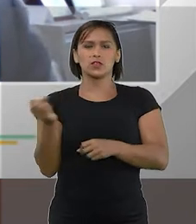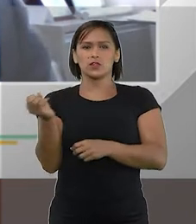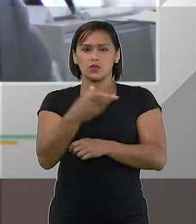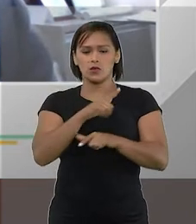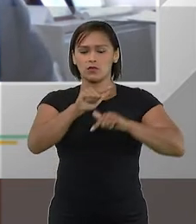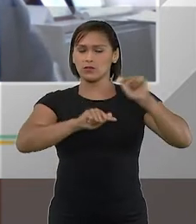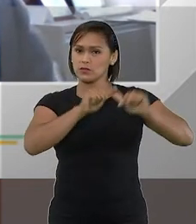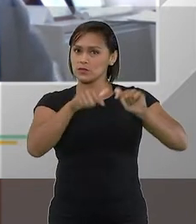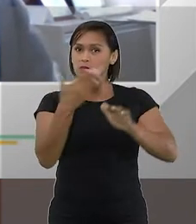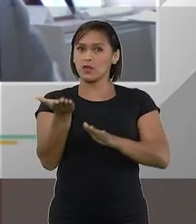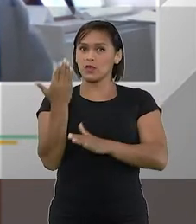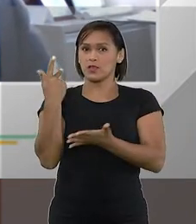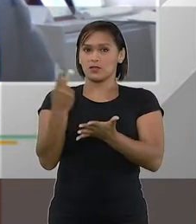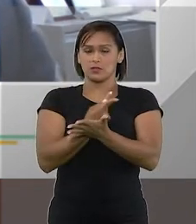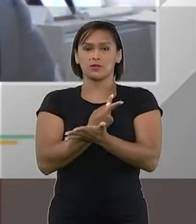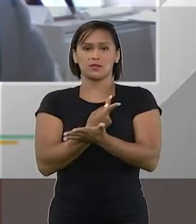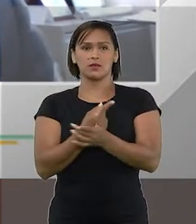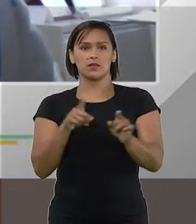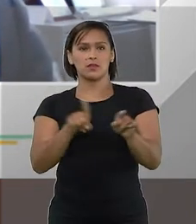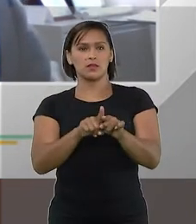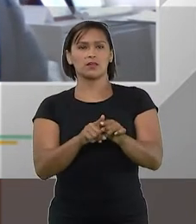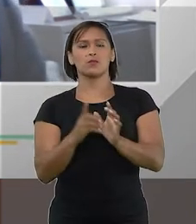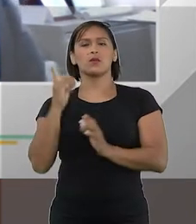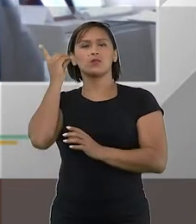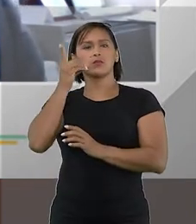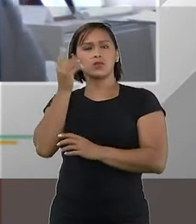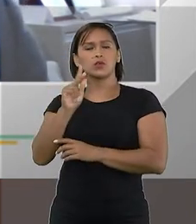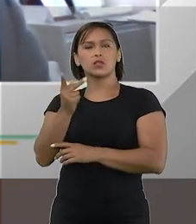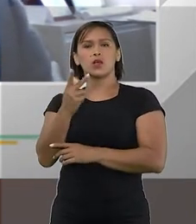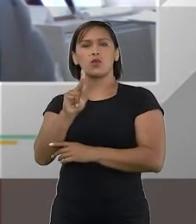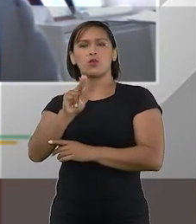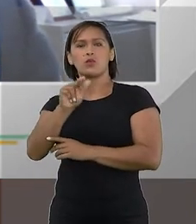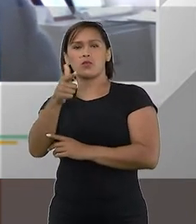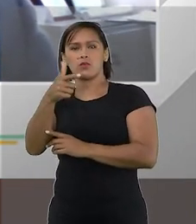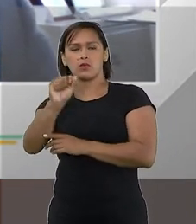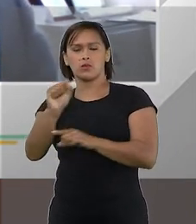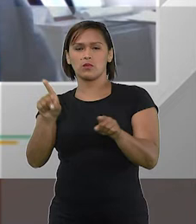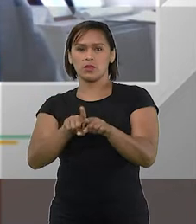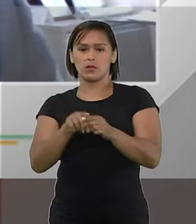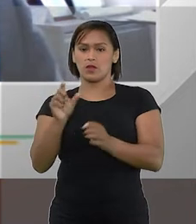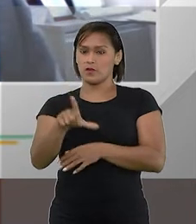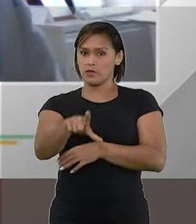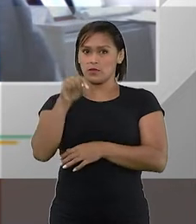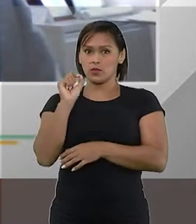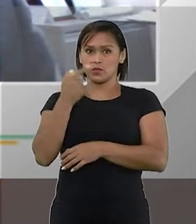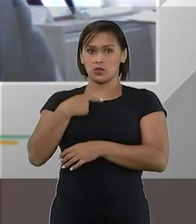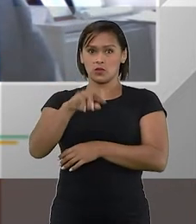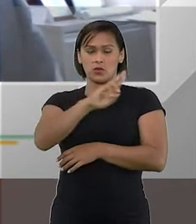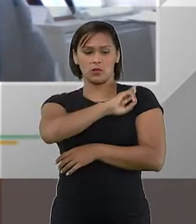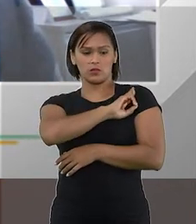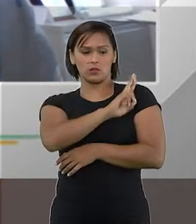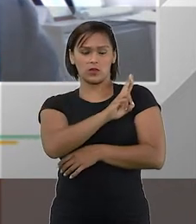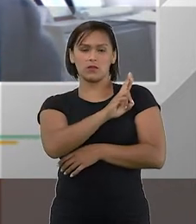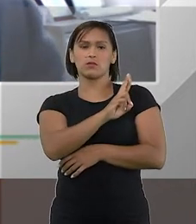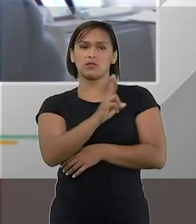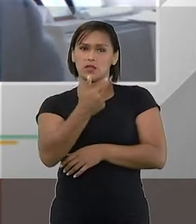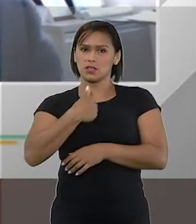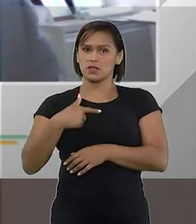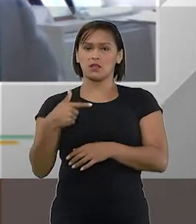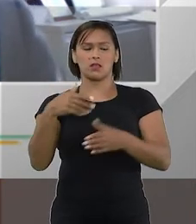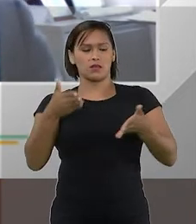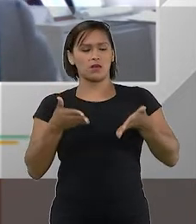atualização do trabalho anterior. O deputado Hugo Leal foi escolhido como o líder